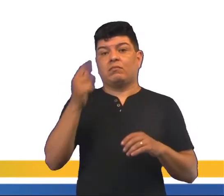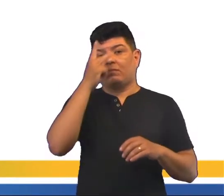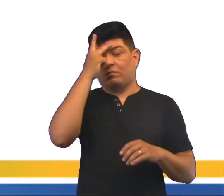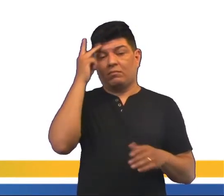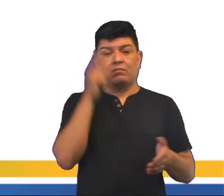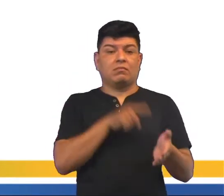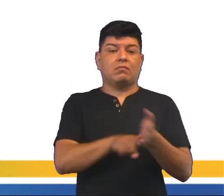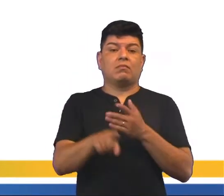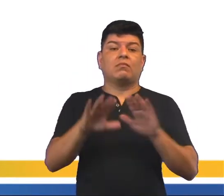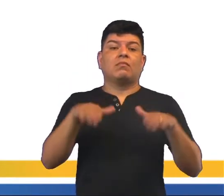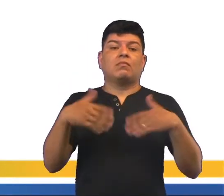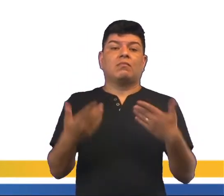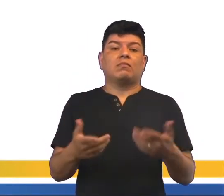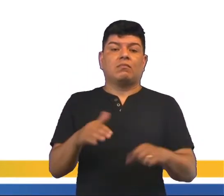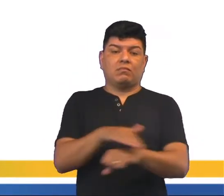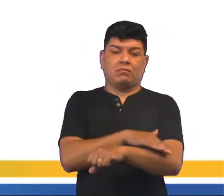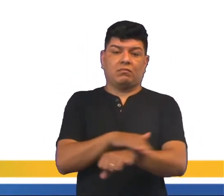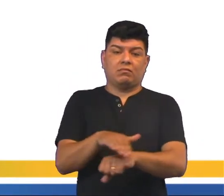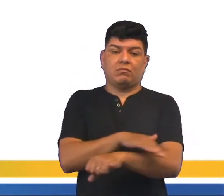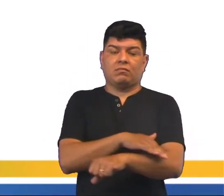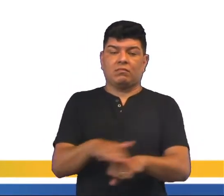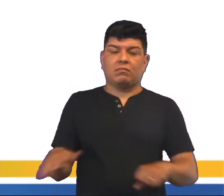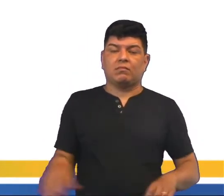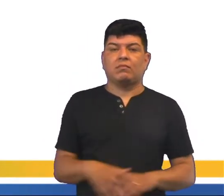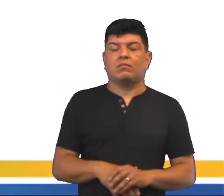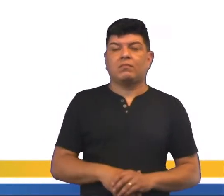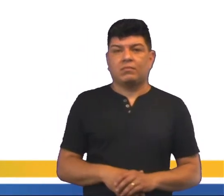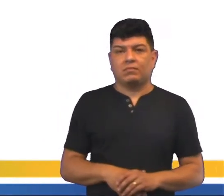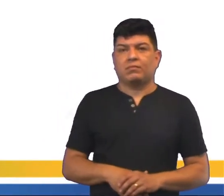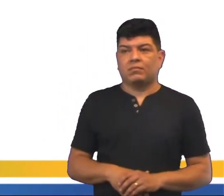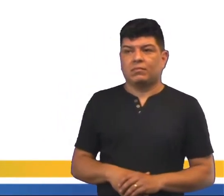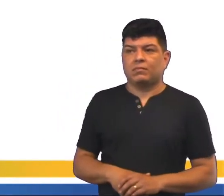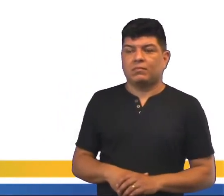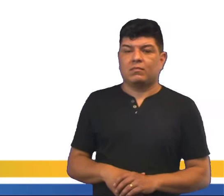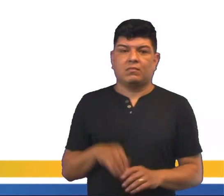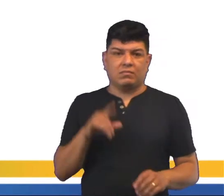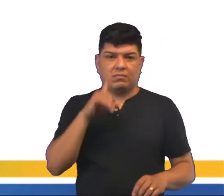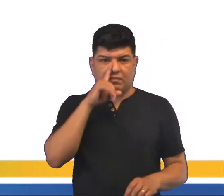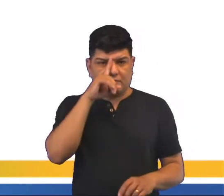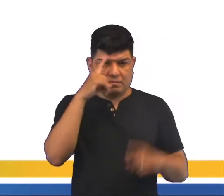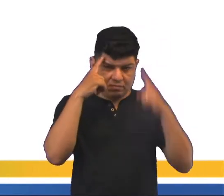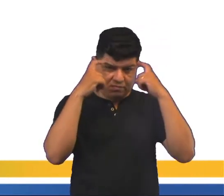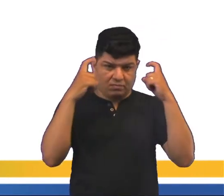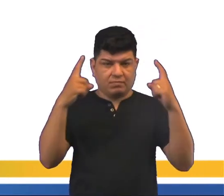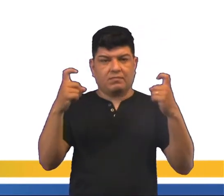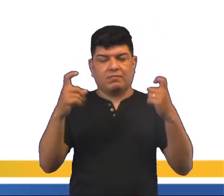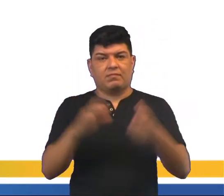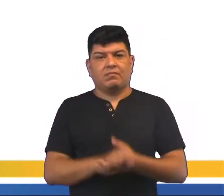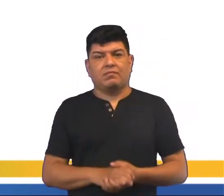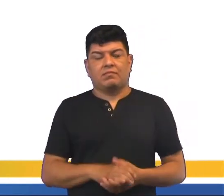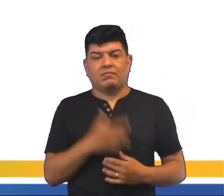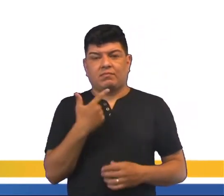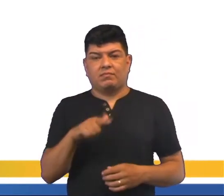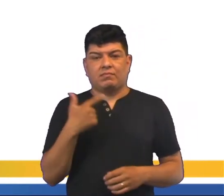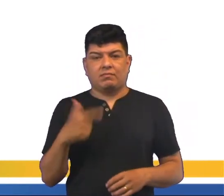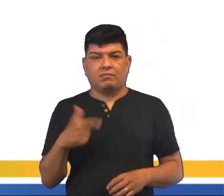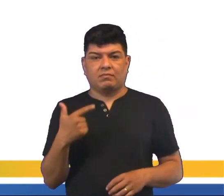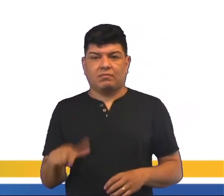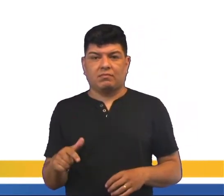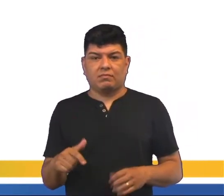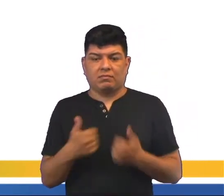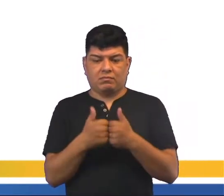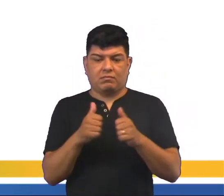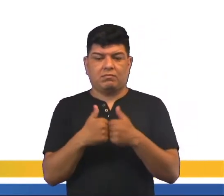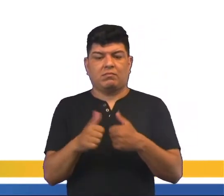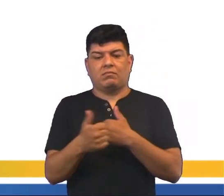que a pessoa pergunta é qual bairro essa casa é. Se for um bairro violento, que o ônibus